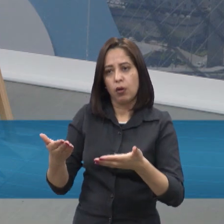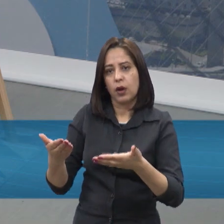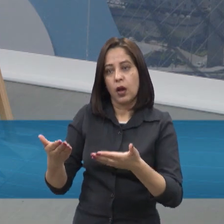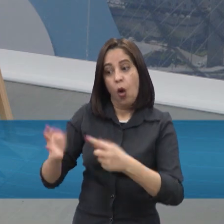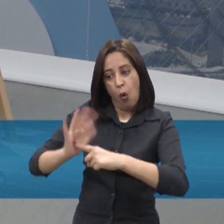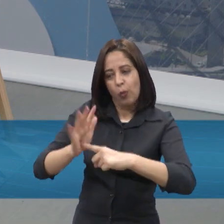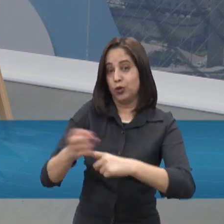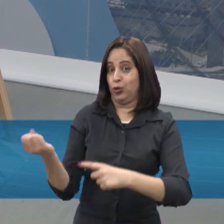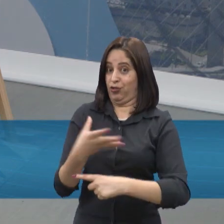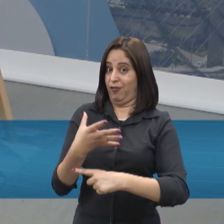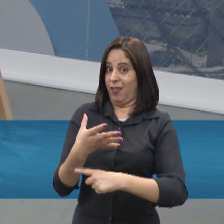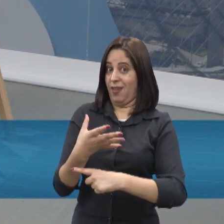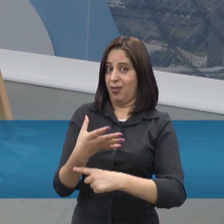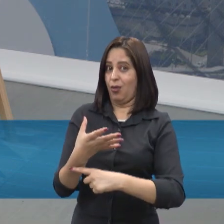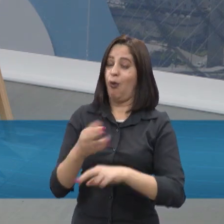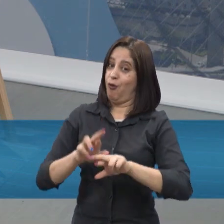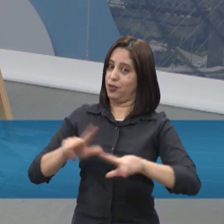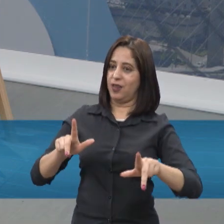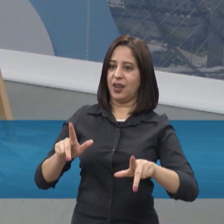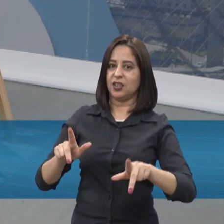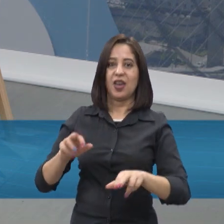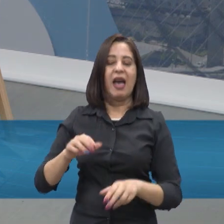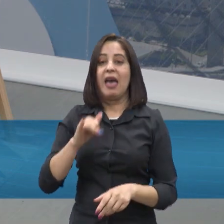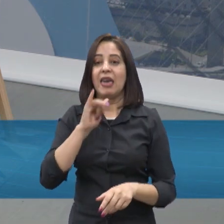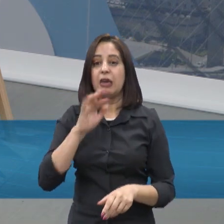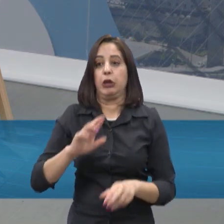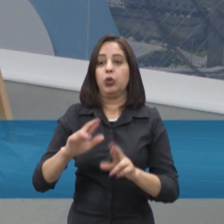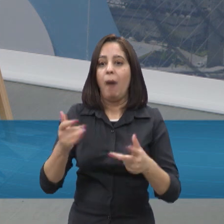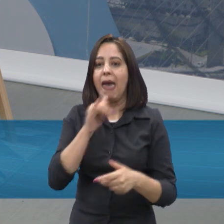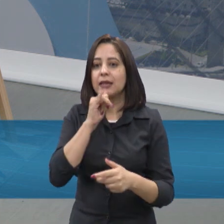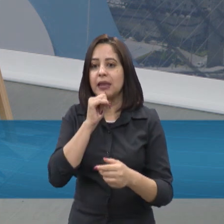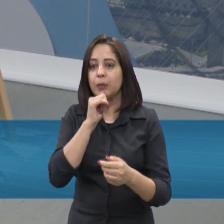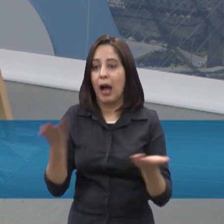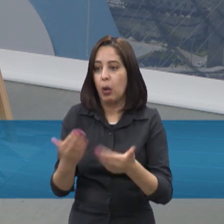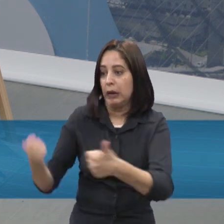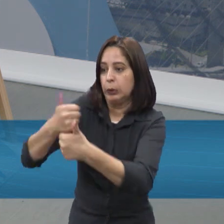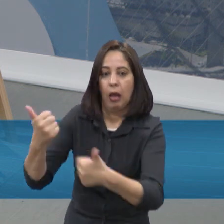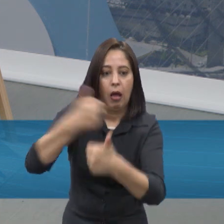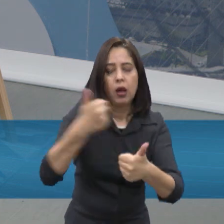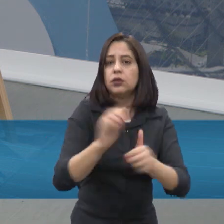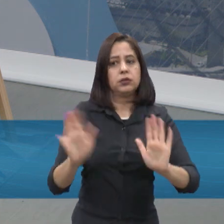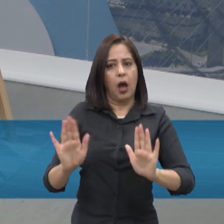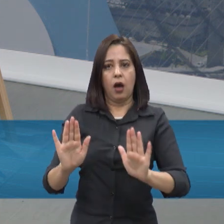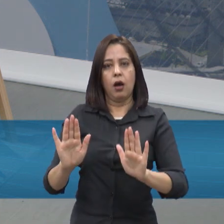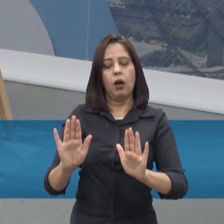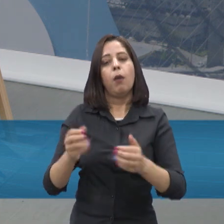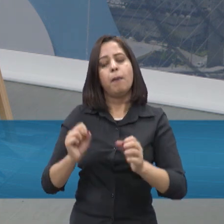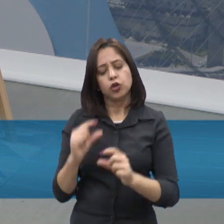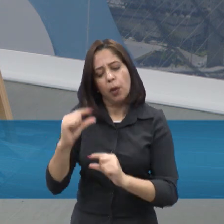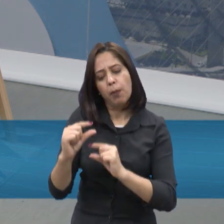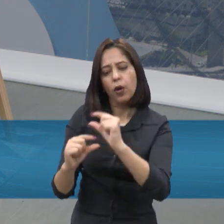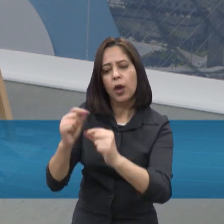obviamente você vai sair trocando tudo também, não é assim, tem que ter análise econômica, viabilidade, o quanto de ganho, o quanto de ganho em